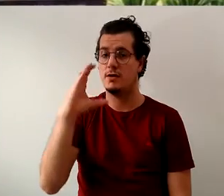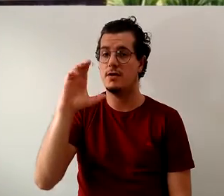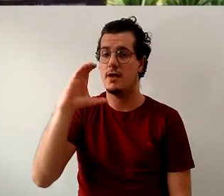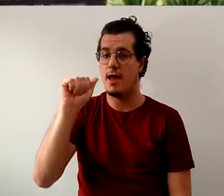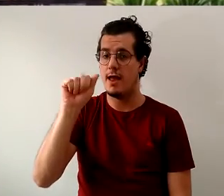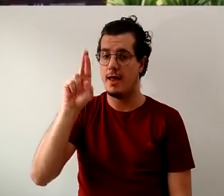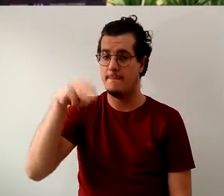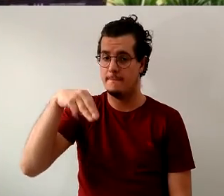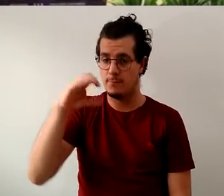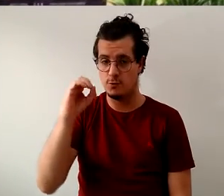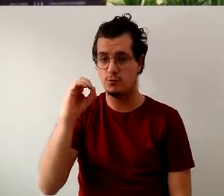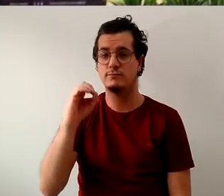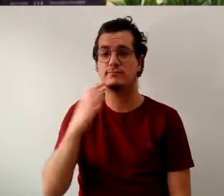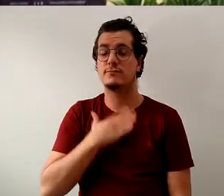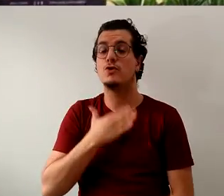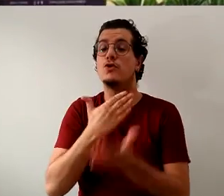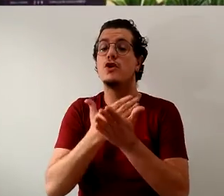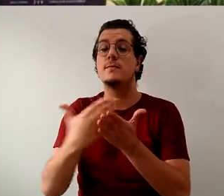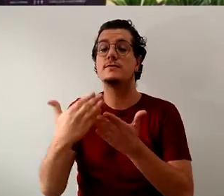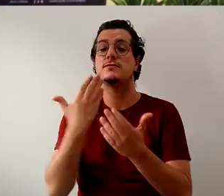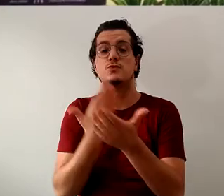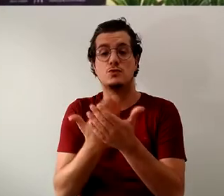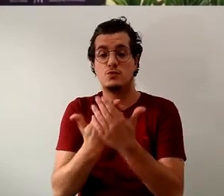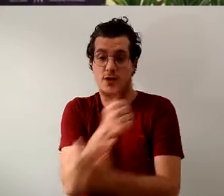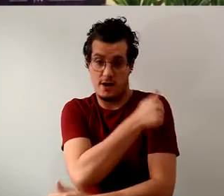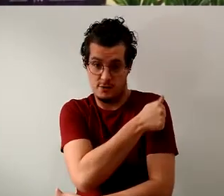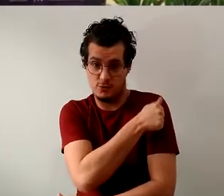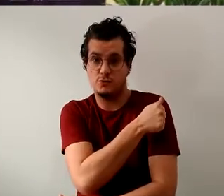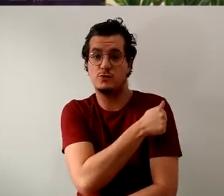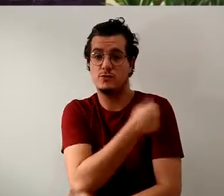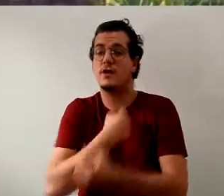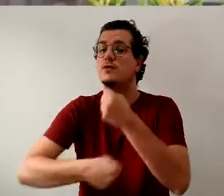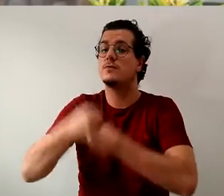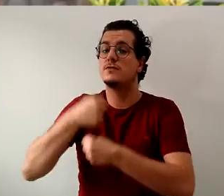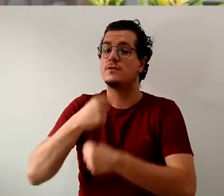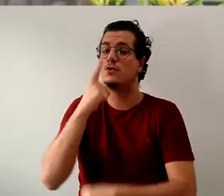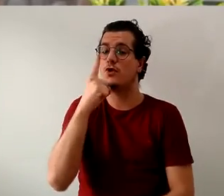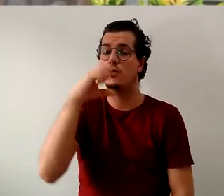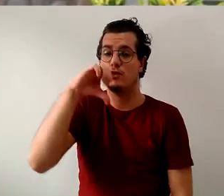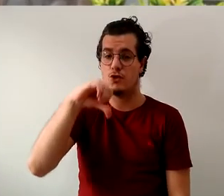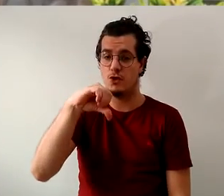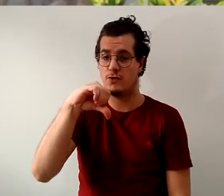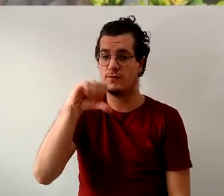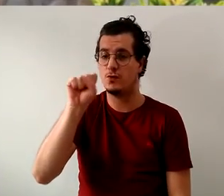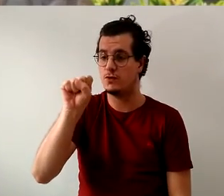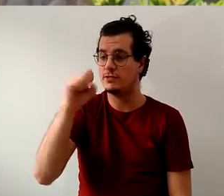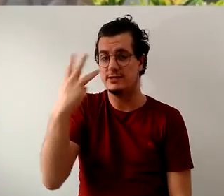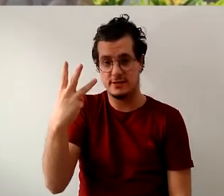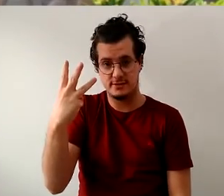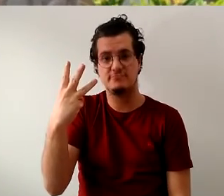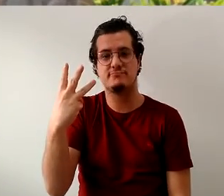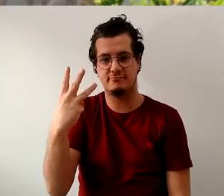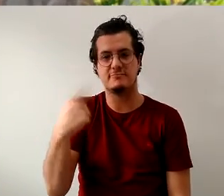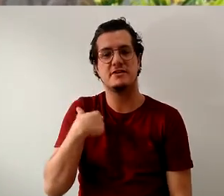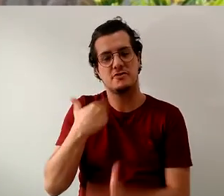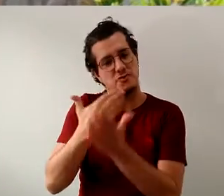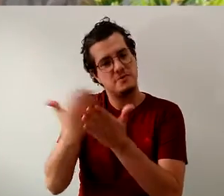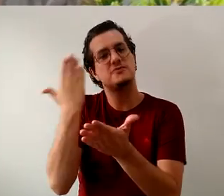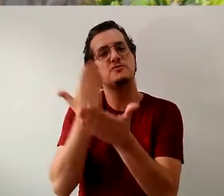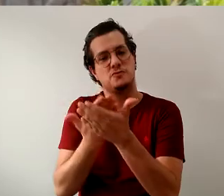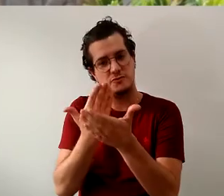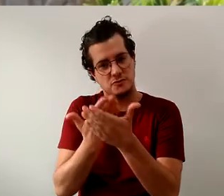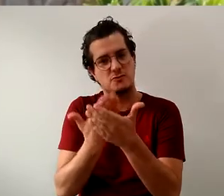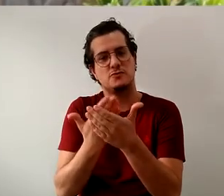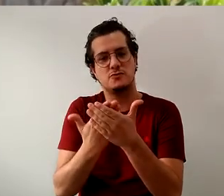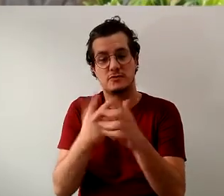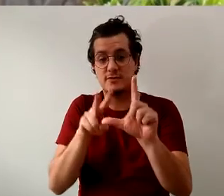como estudante em 1983, fiz o vestibular do curso de estudos sociais, terminei a